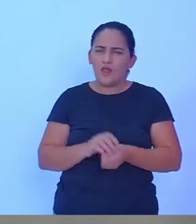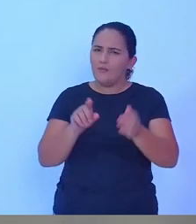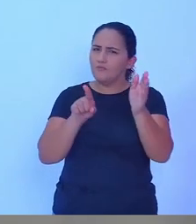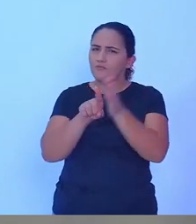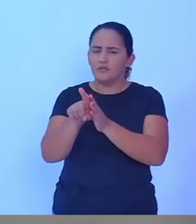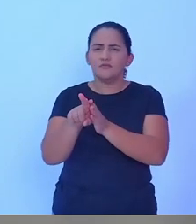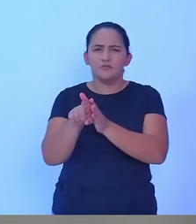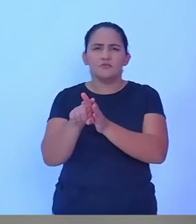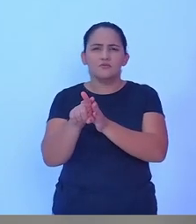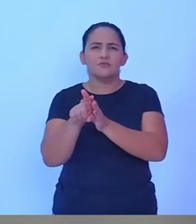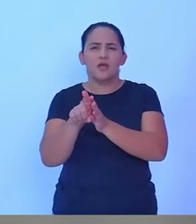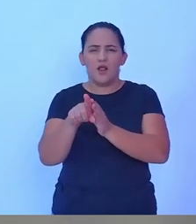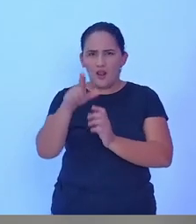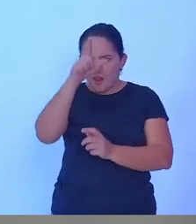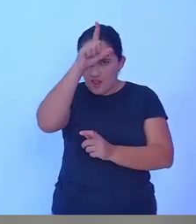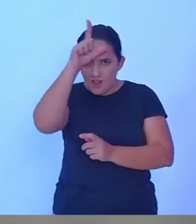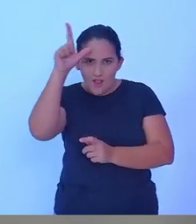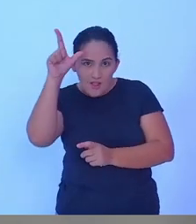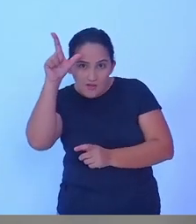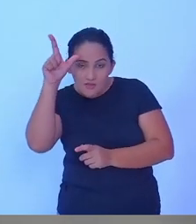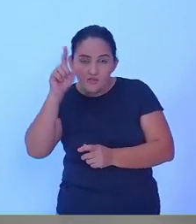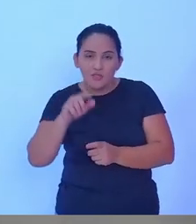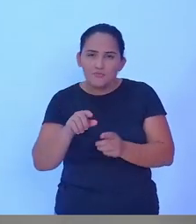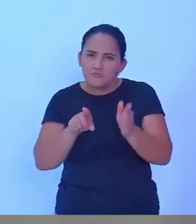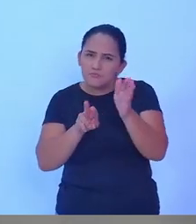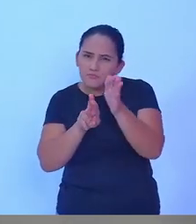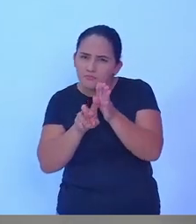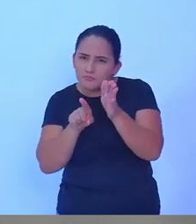Lucindo Sotelli.